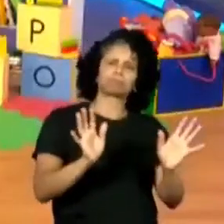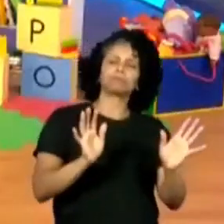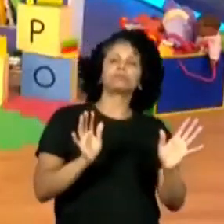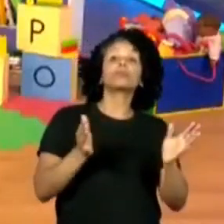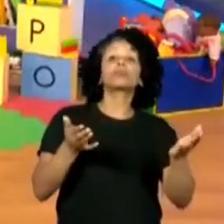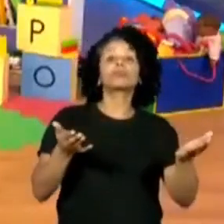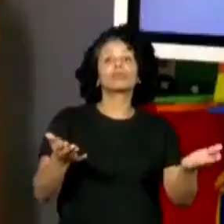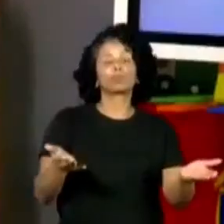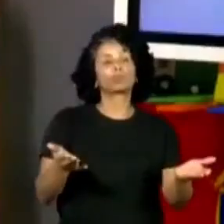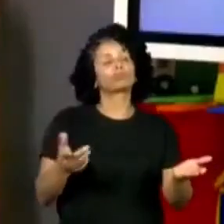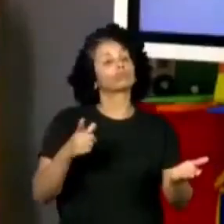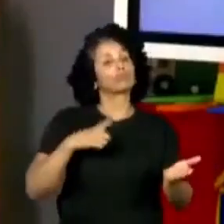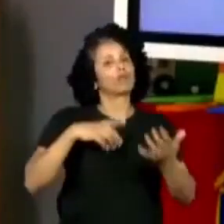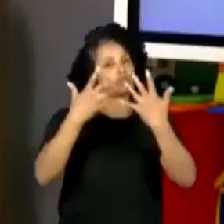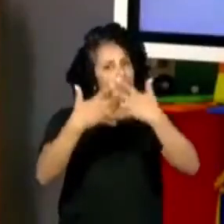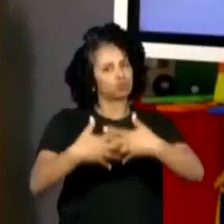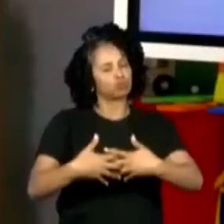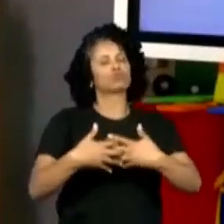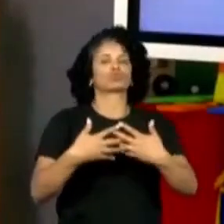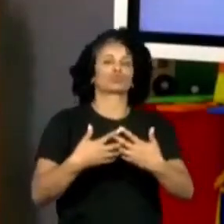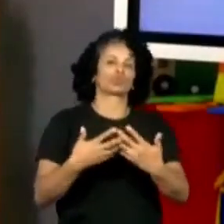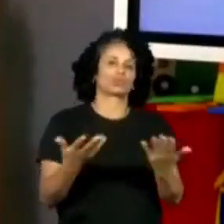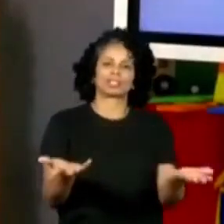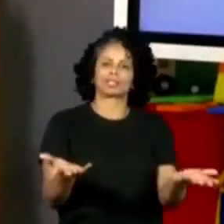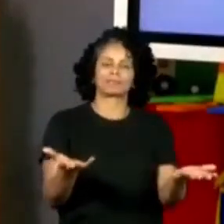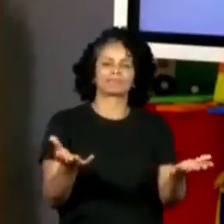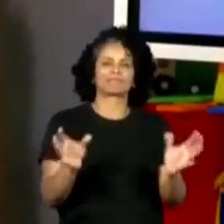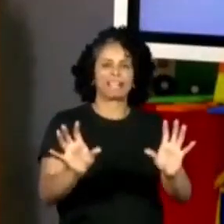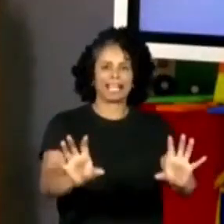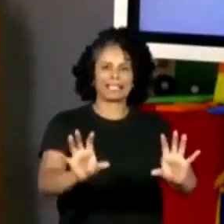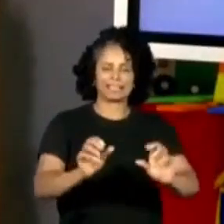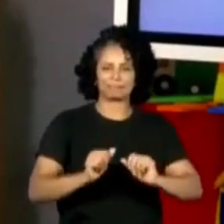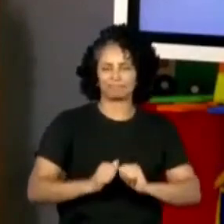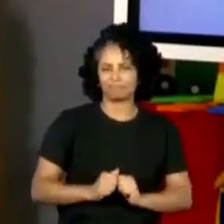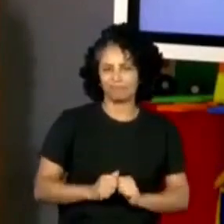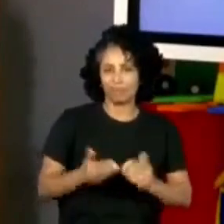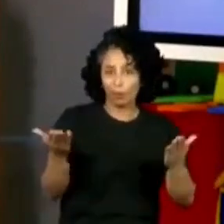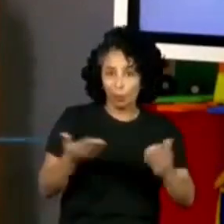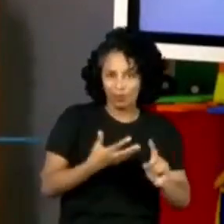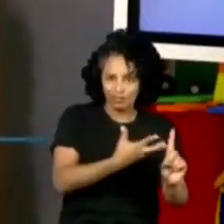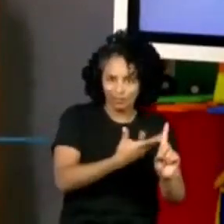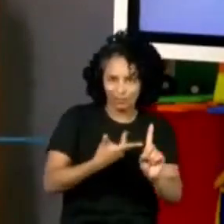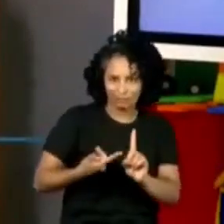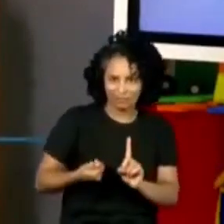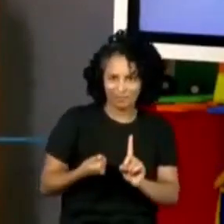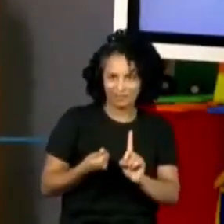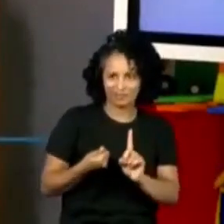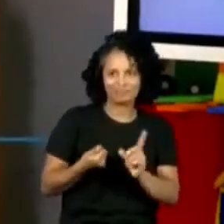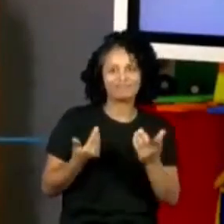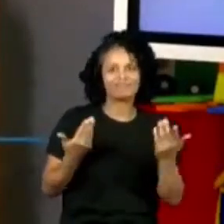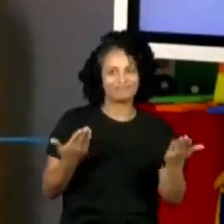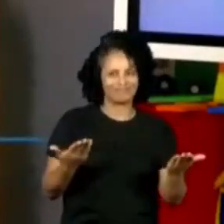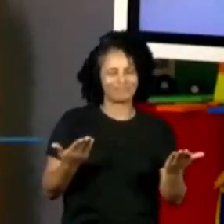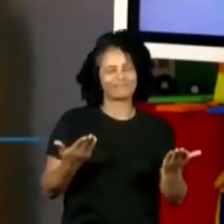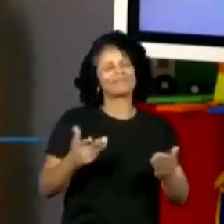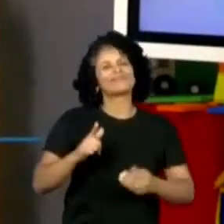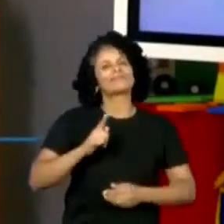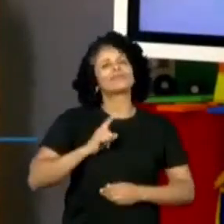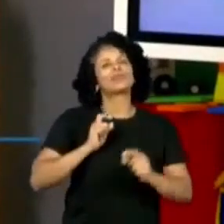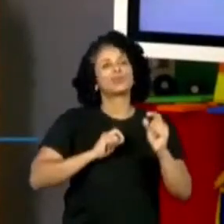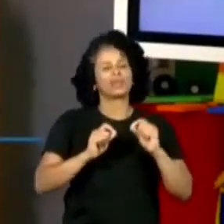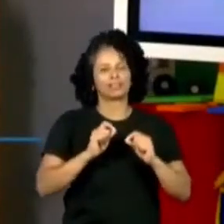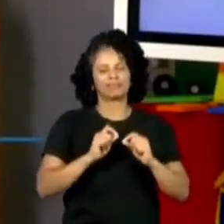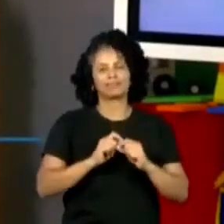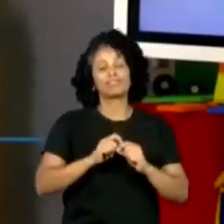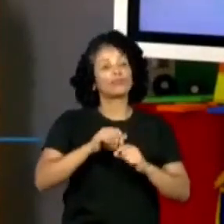assim que vai funcionar o dia de hoje. Hoje é o acolhimento. Acolhimento vem de acolher,